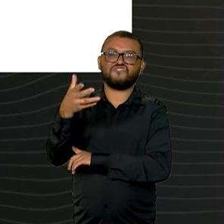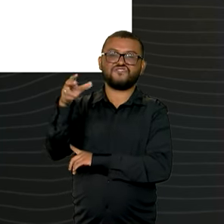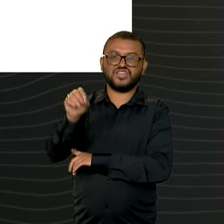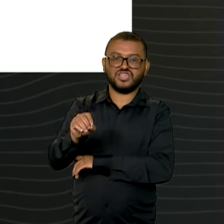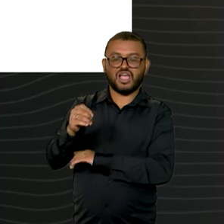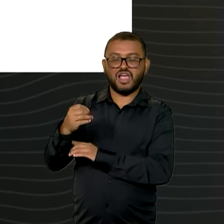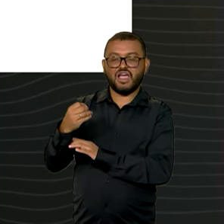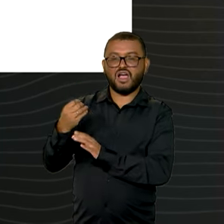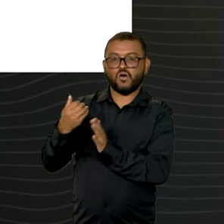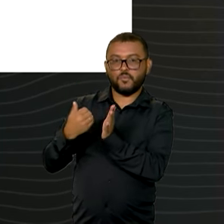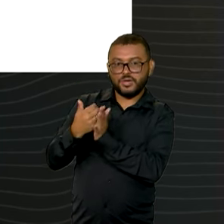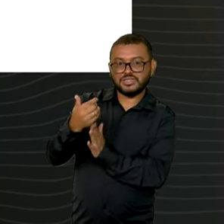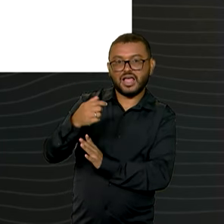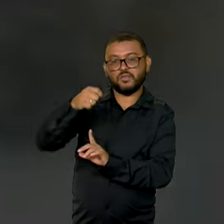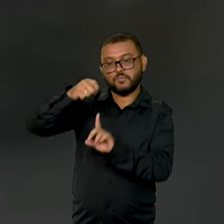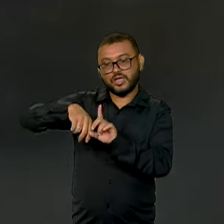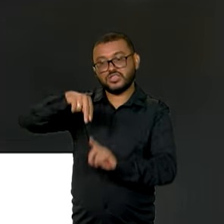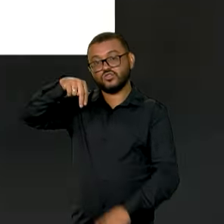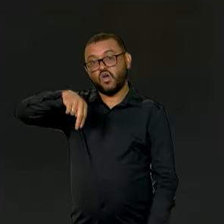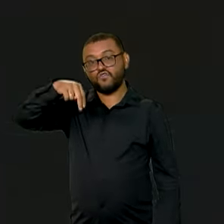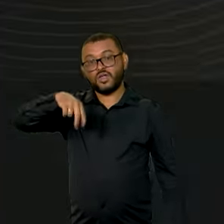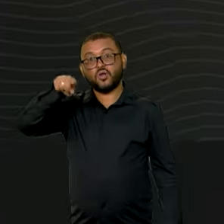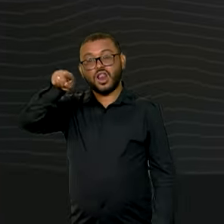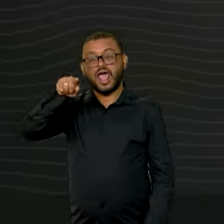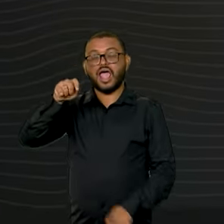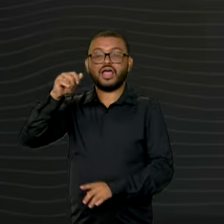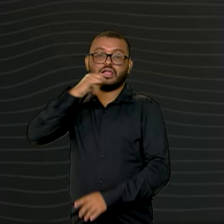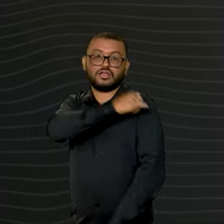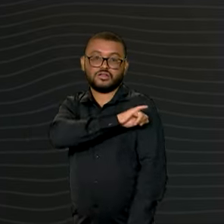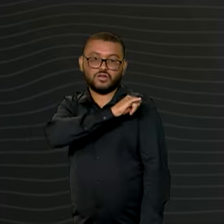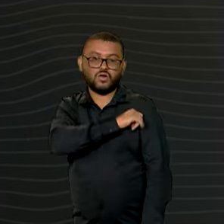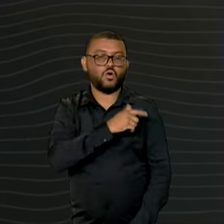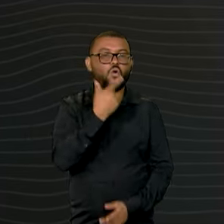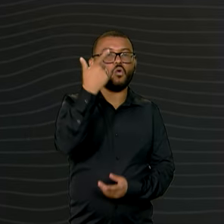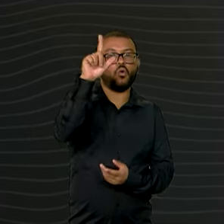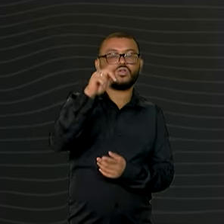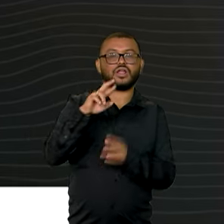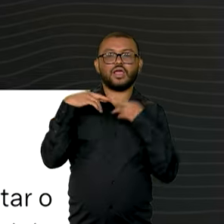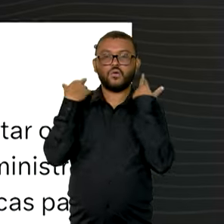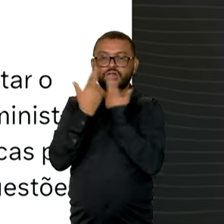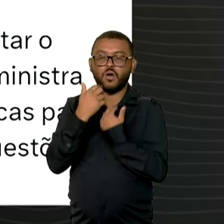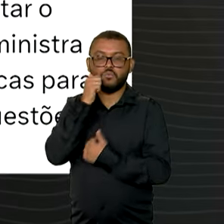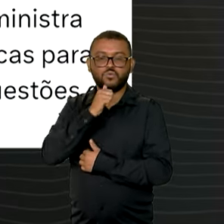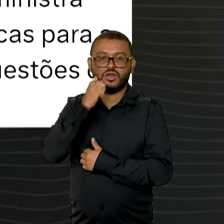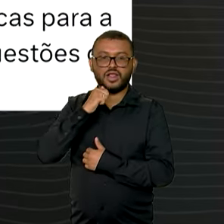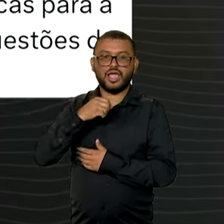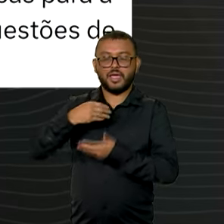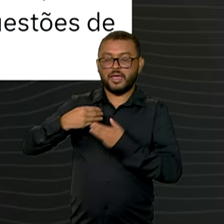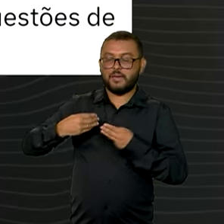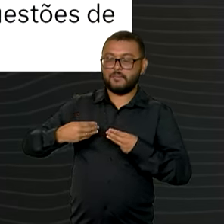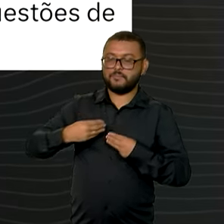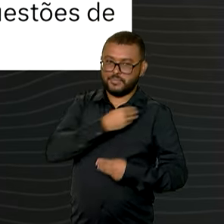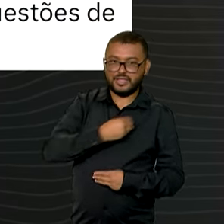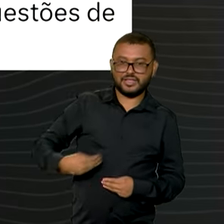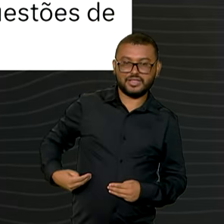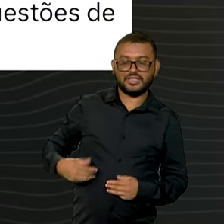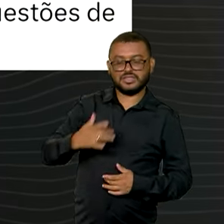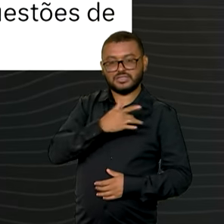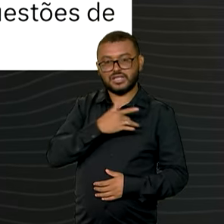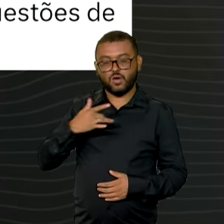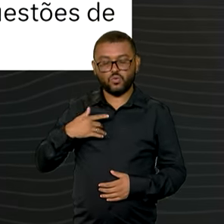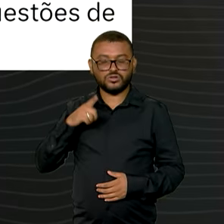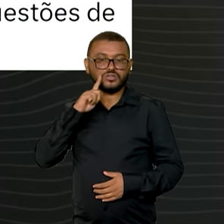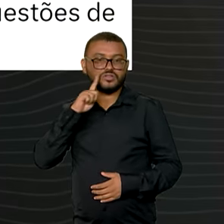que vai acontecer em novembro no Rio de Janeiro. Outro encontro foi o das ministras da Saúde, Nízia Trindade,